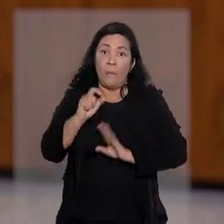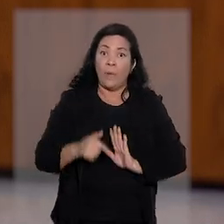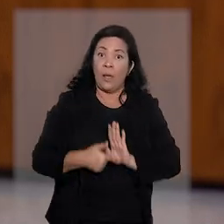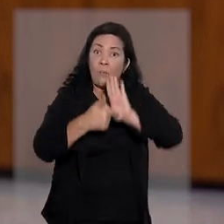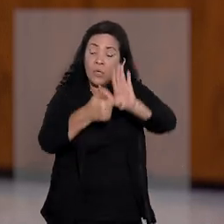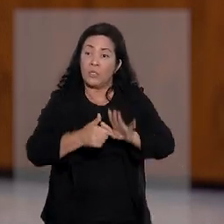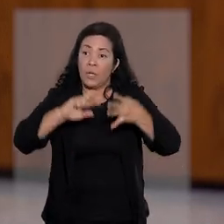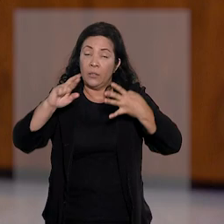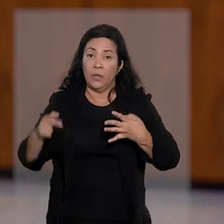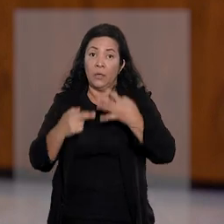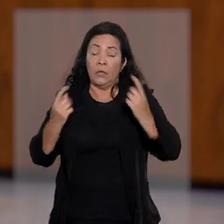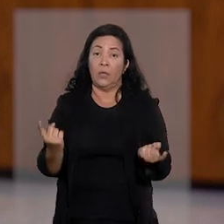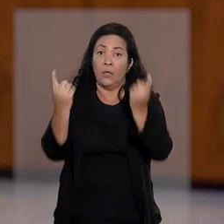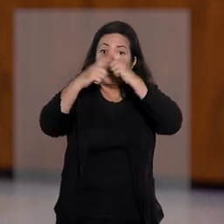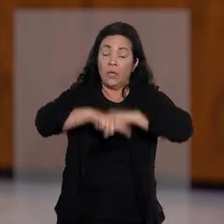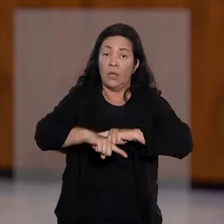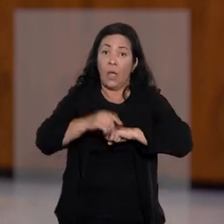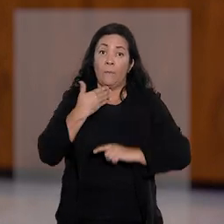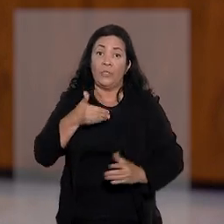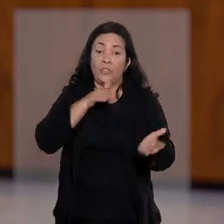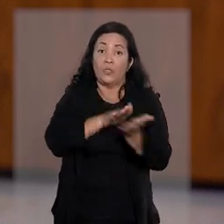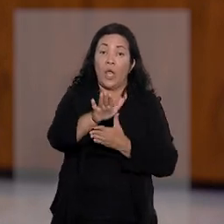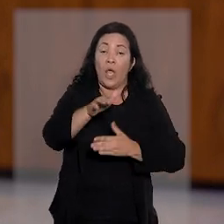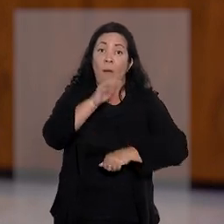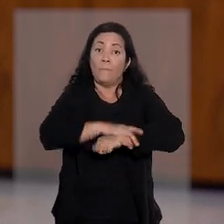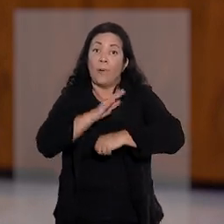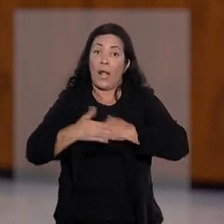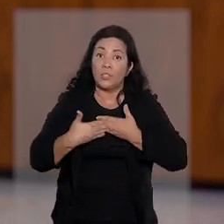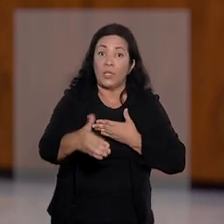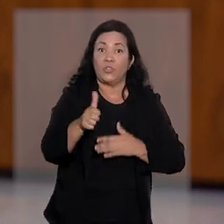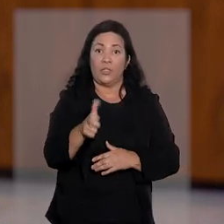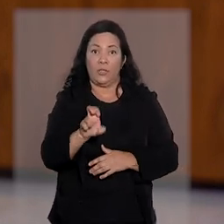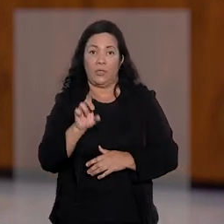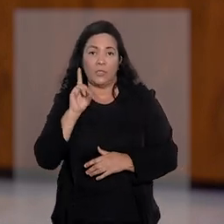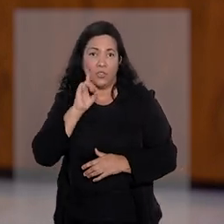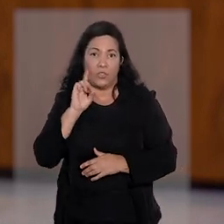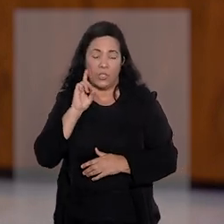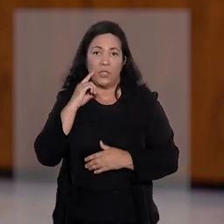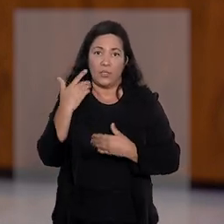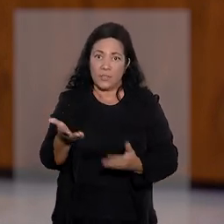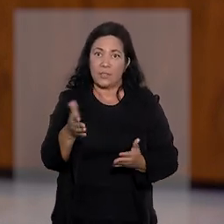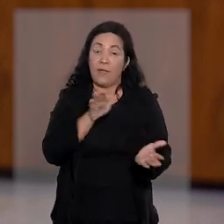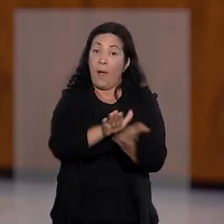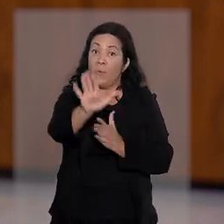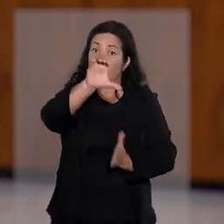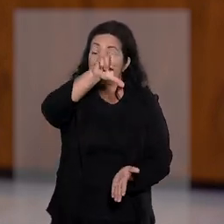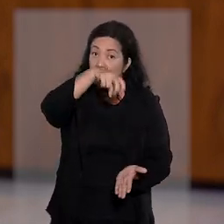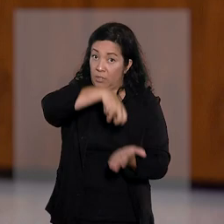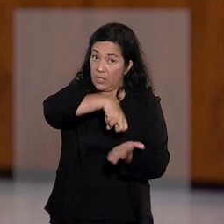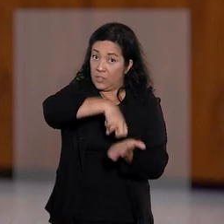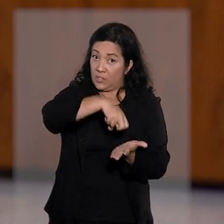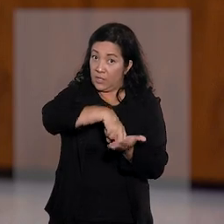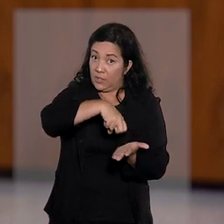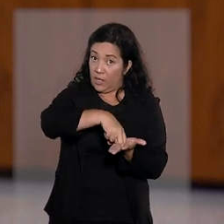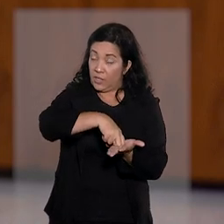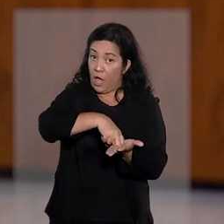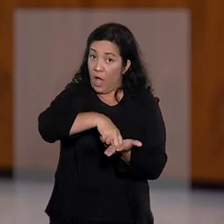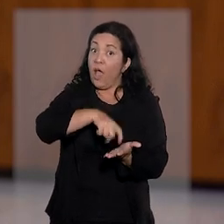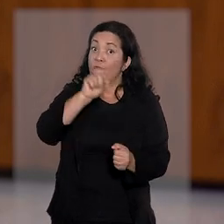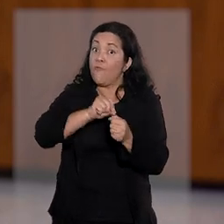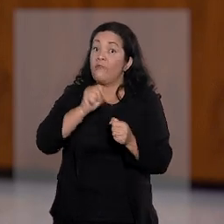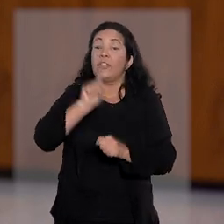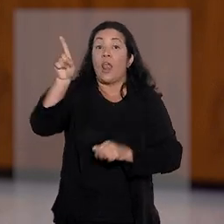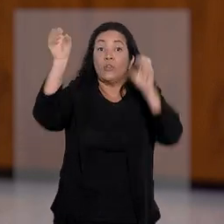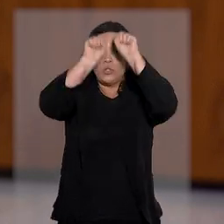apresentar contestação ao pedido de homologação no prazo de 15 dias. A homologação da sentença foi requerida pela